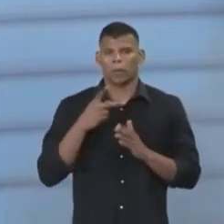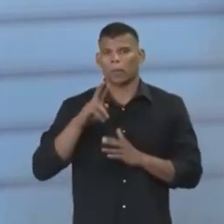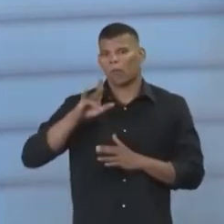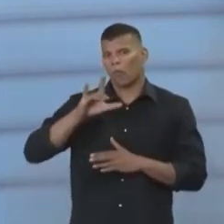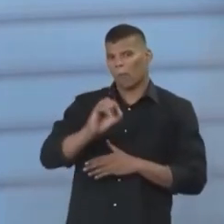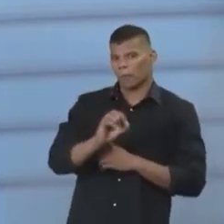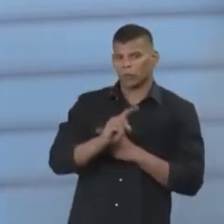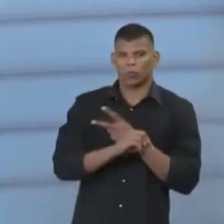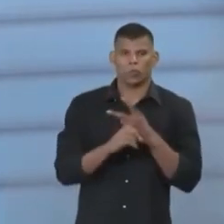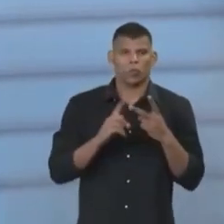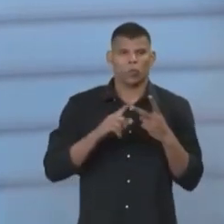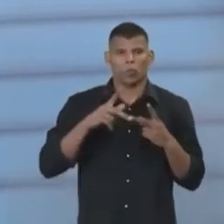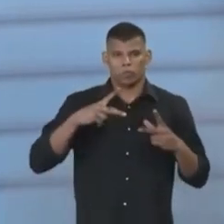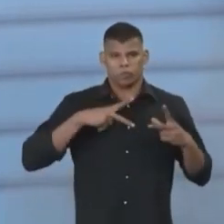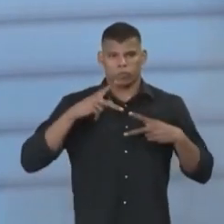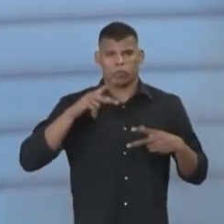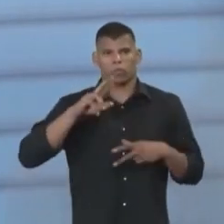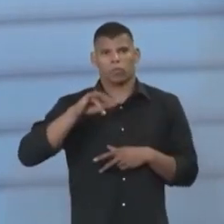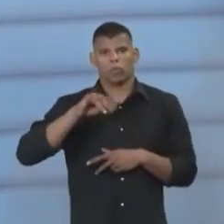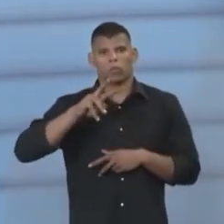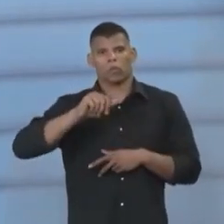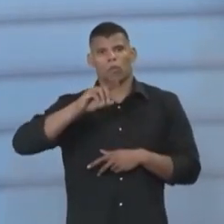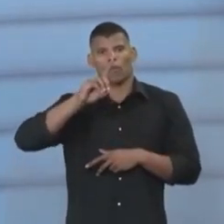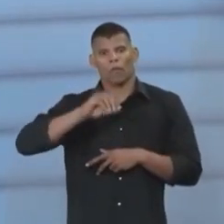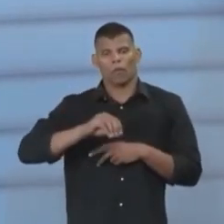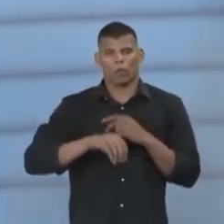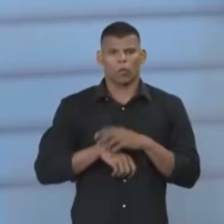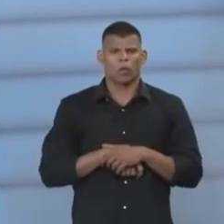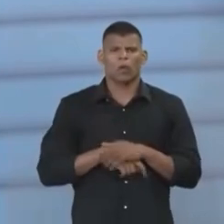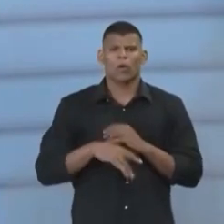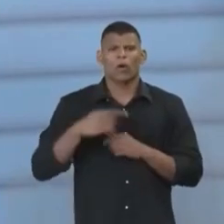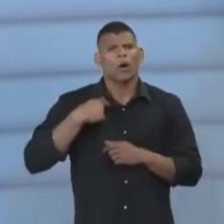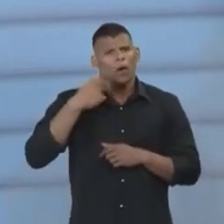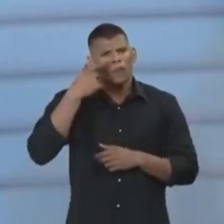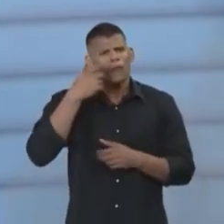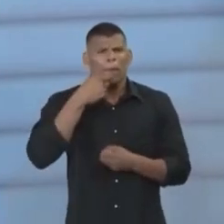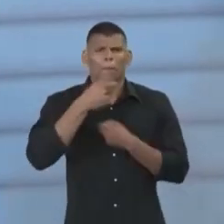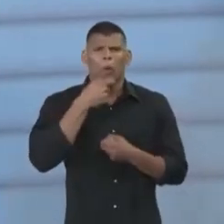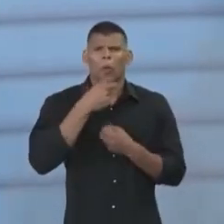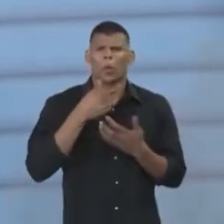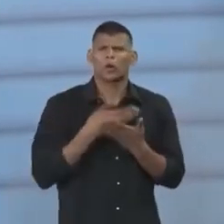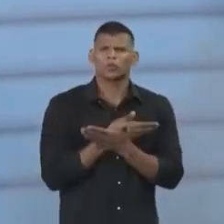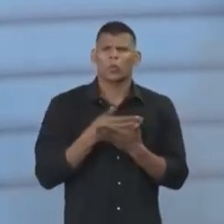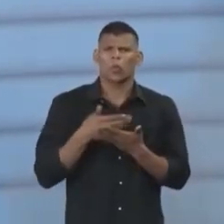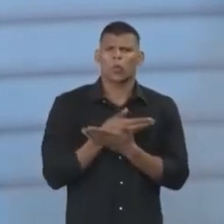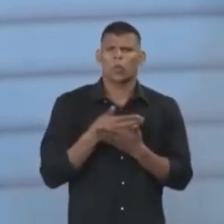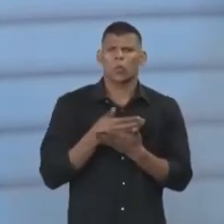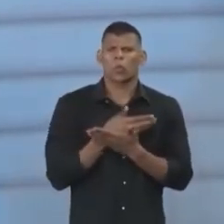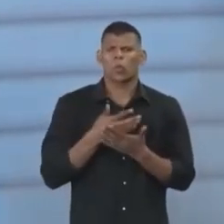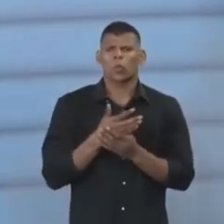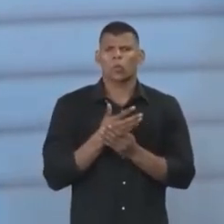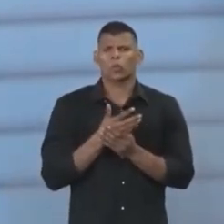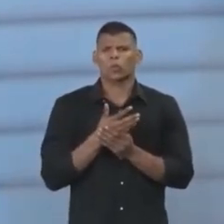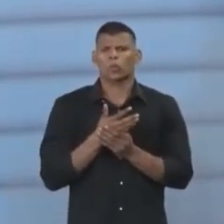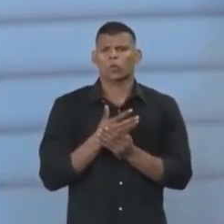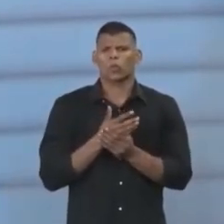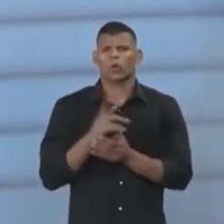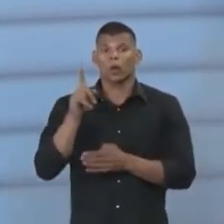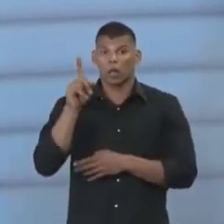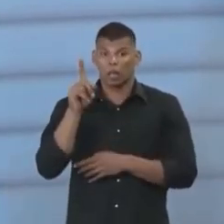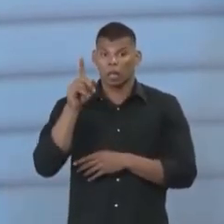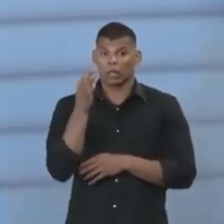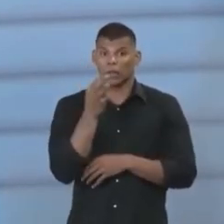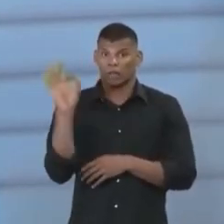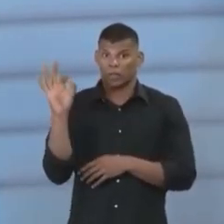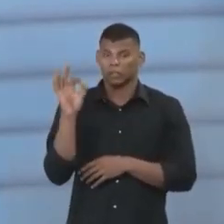privadas. Bom, eu vi em algumas reportagens, inclusive, que uma das razões da reeleição do presidente da França...